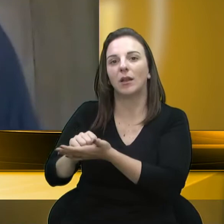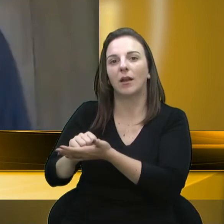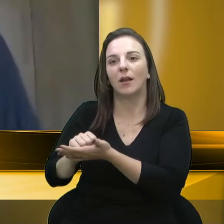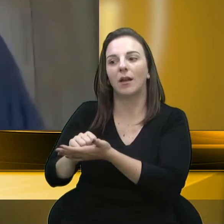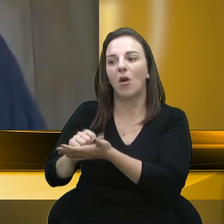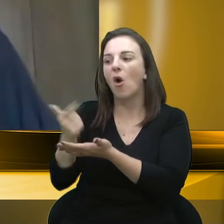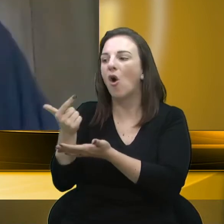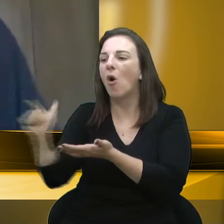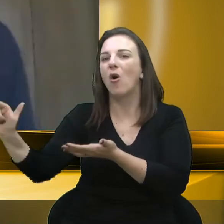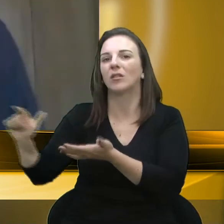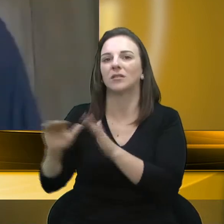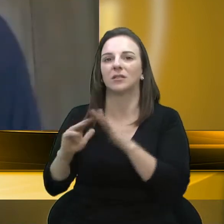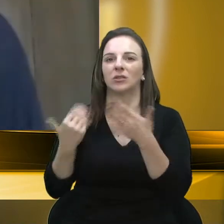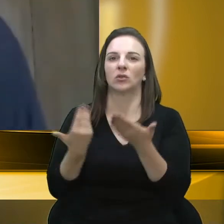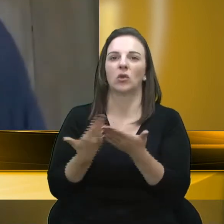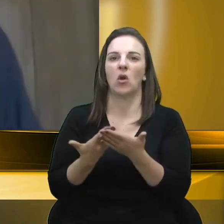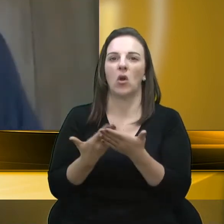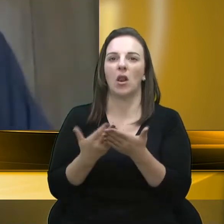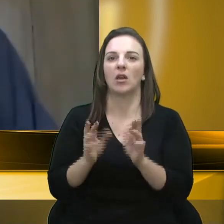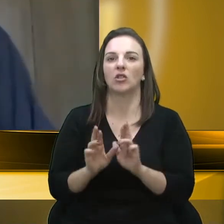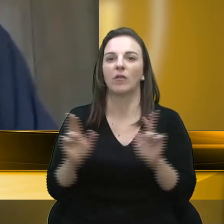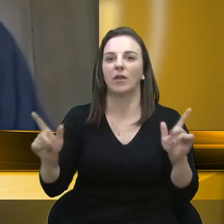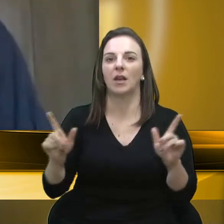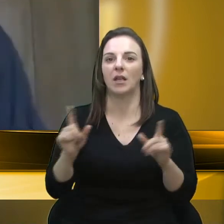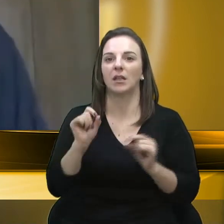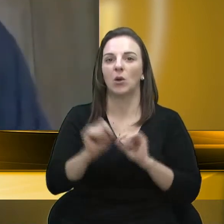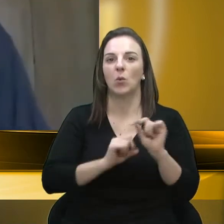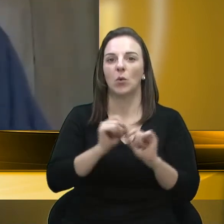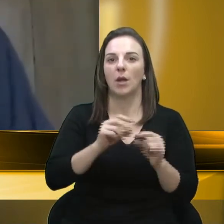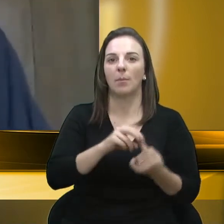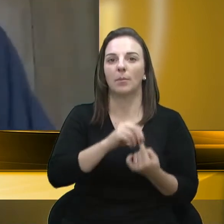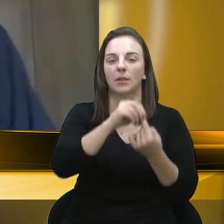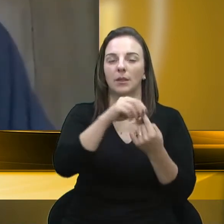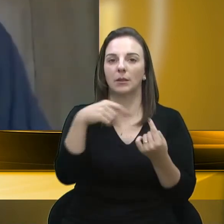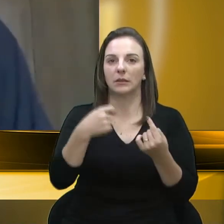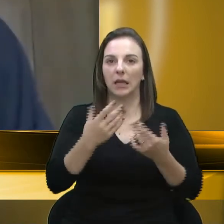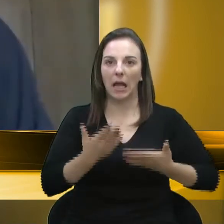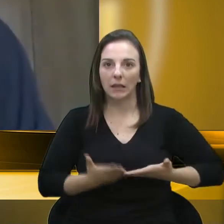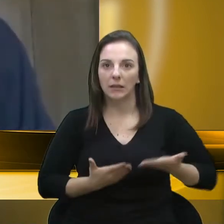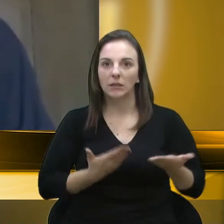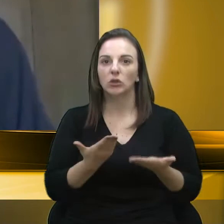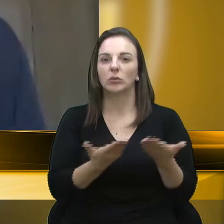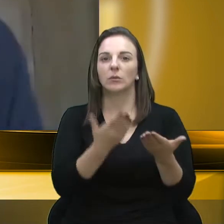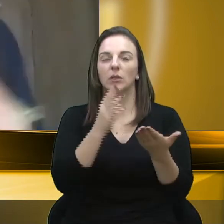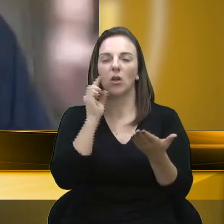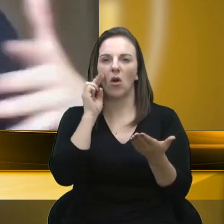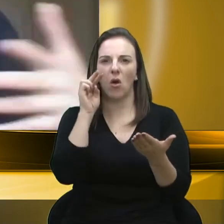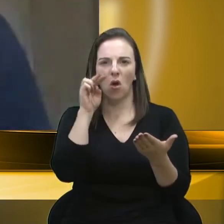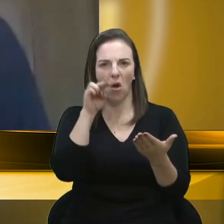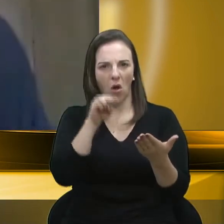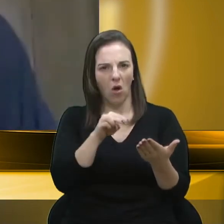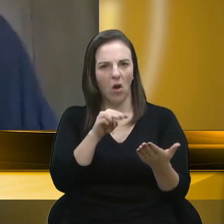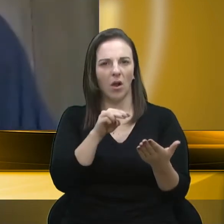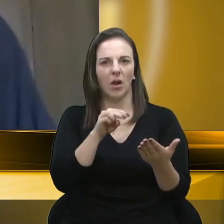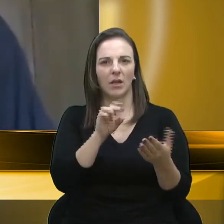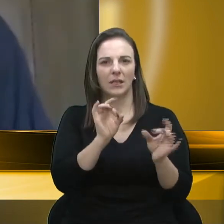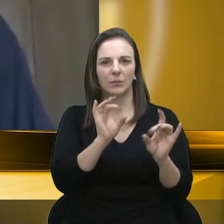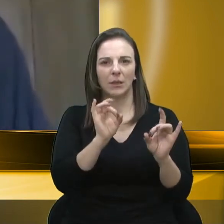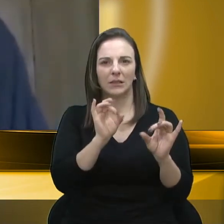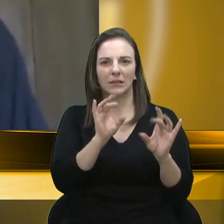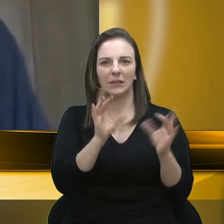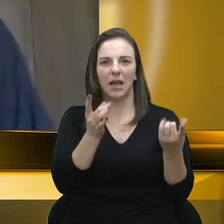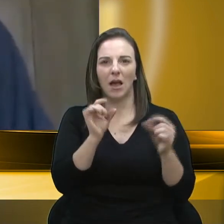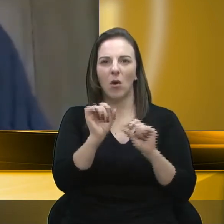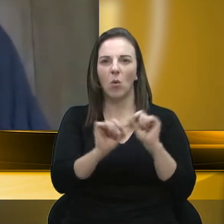prioridade para os filhos. Então a gente precisa ter um atendimento que olhe de fato para a individualidade de cada um dos